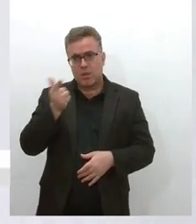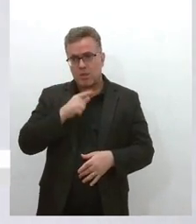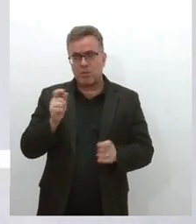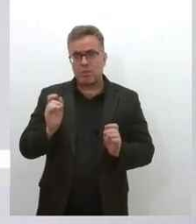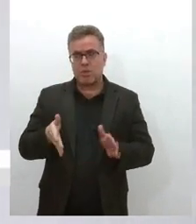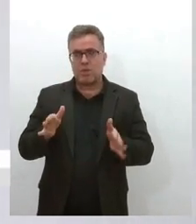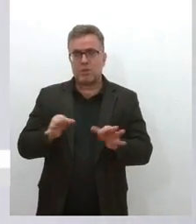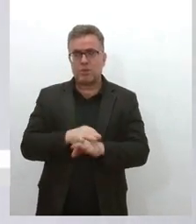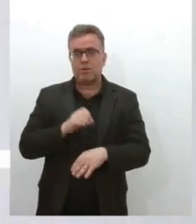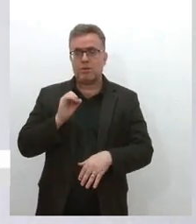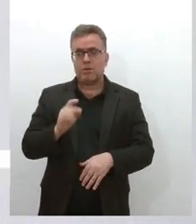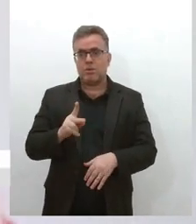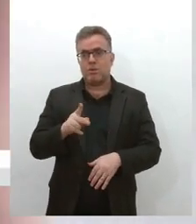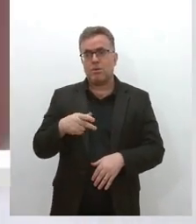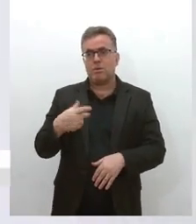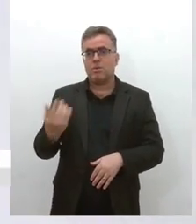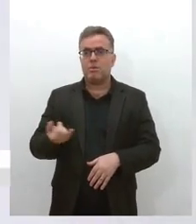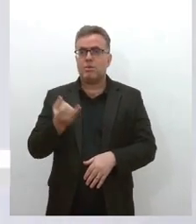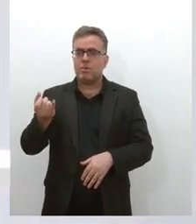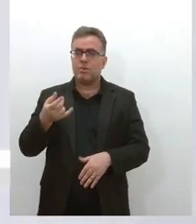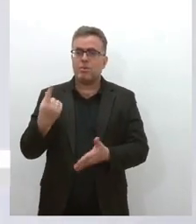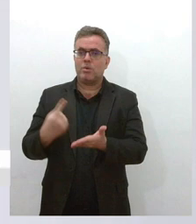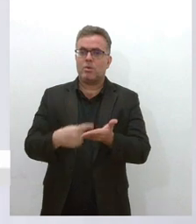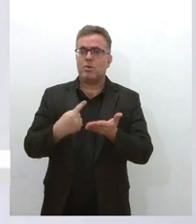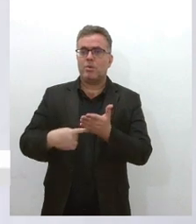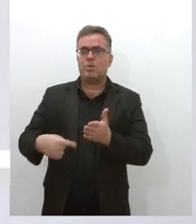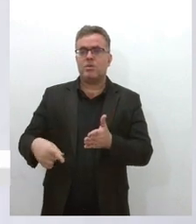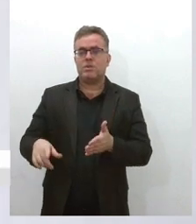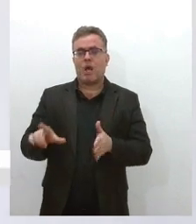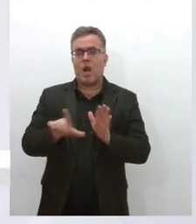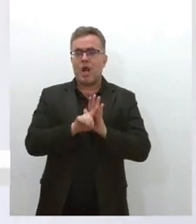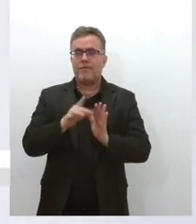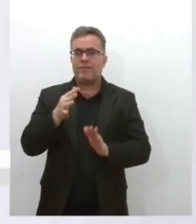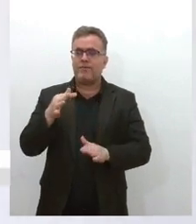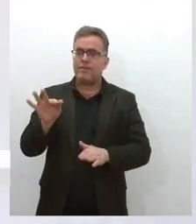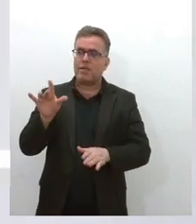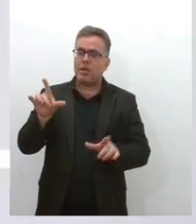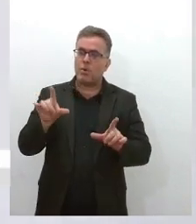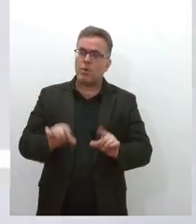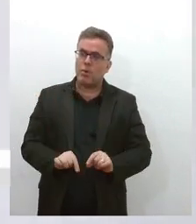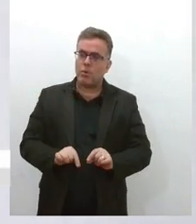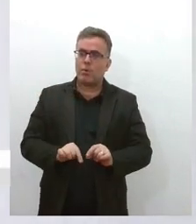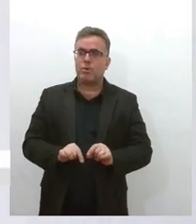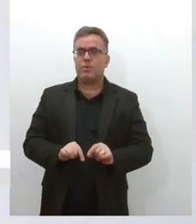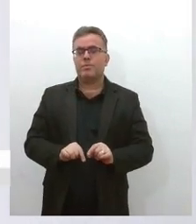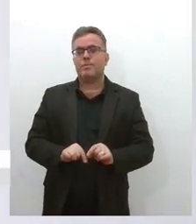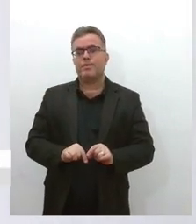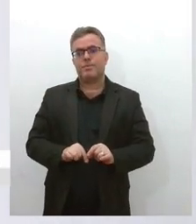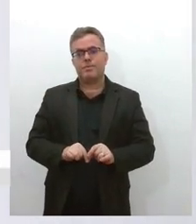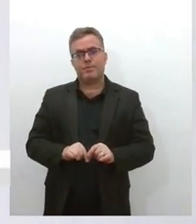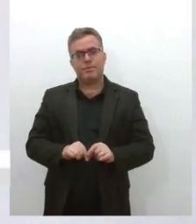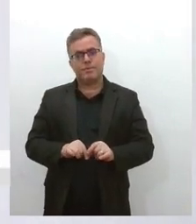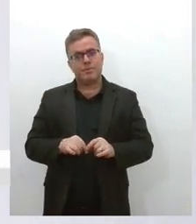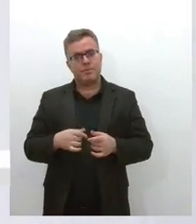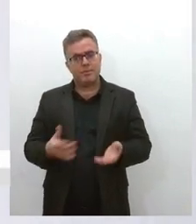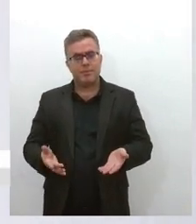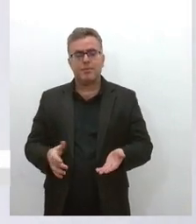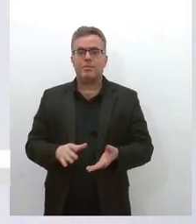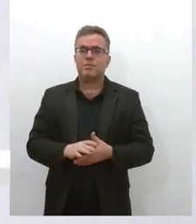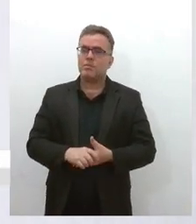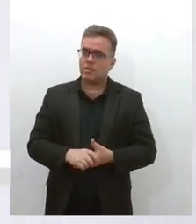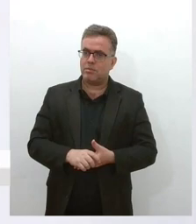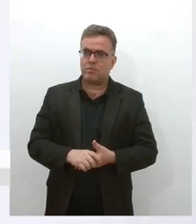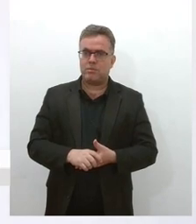relevantes, né, nós dispomos da lei federal que reduz a carga horária sem redução de trabalho, isso não é